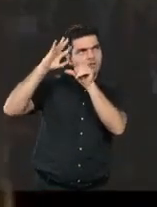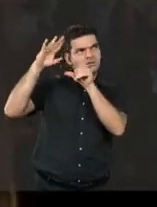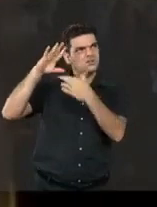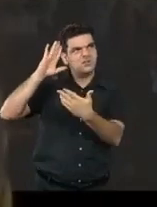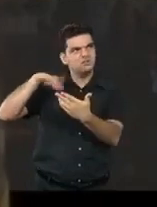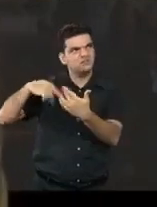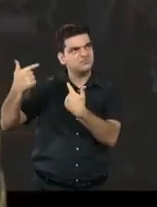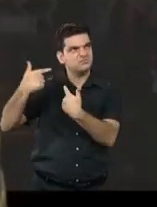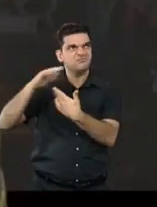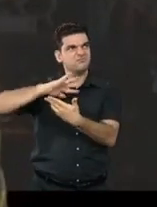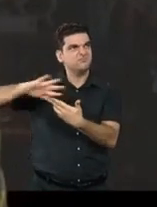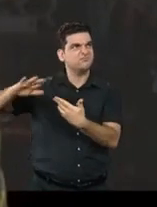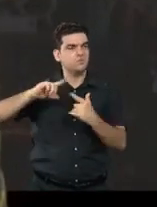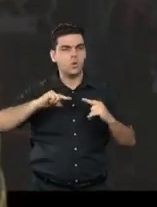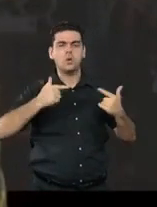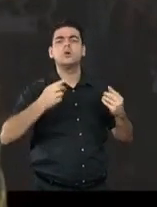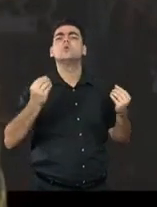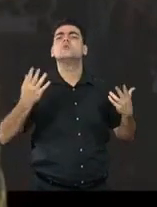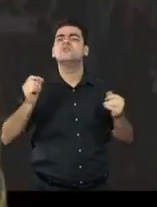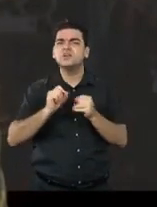e você vem transformando também?